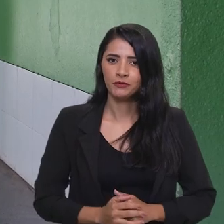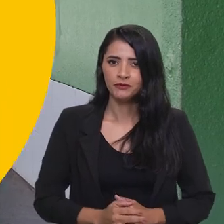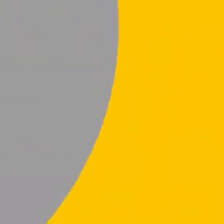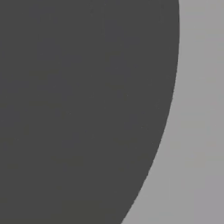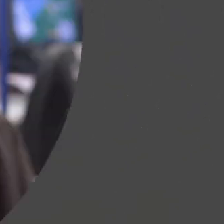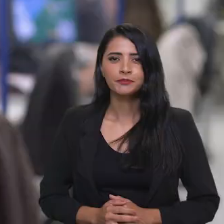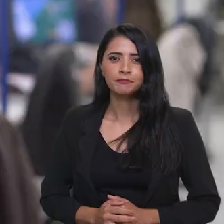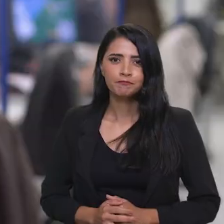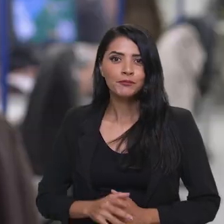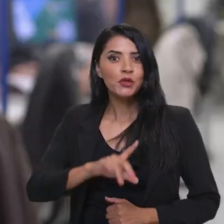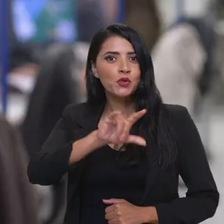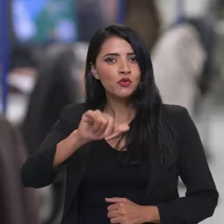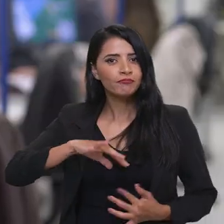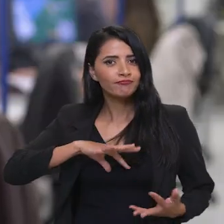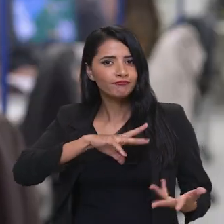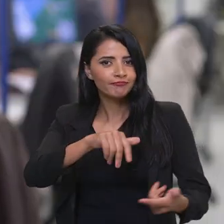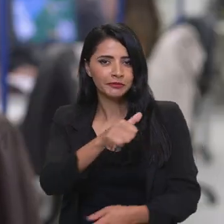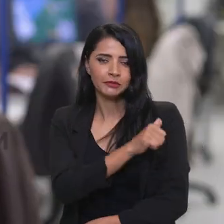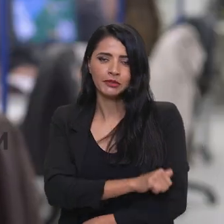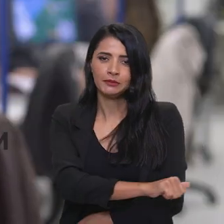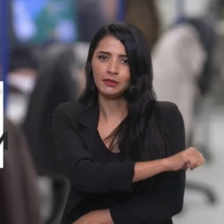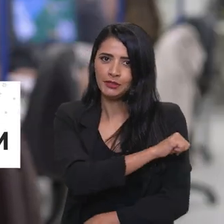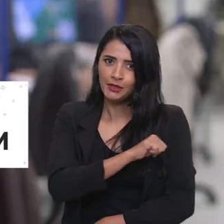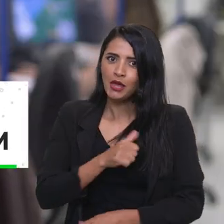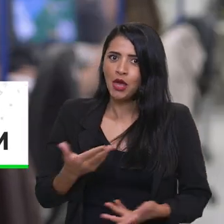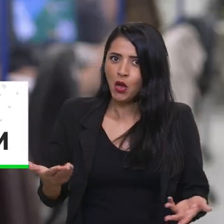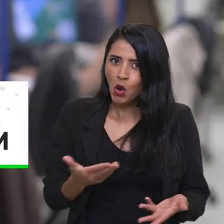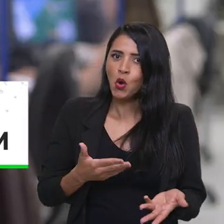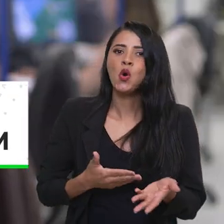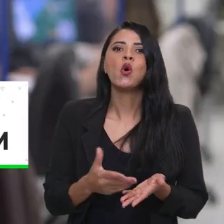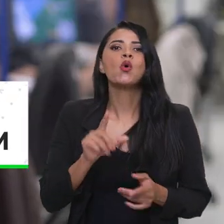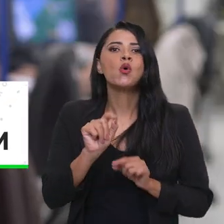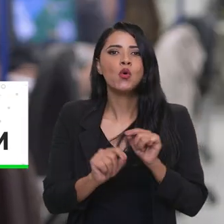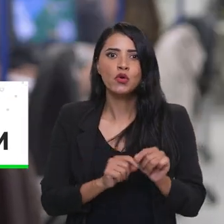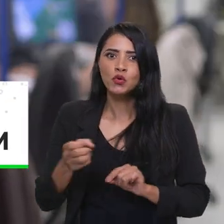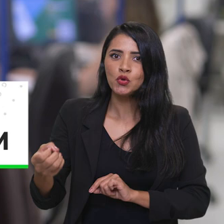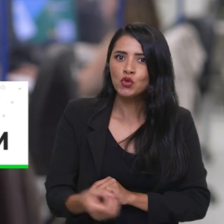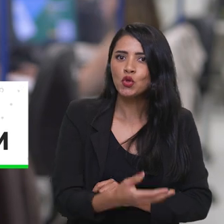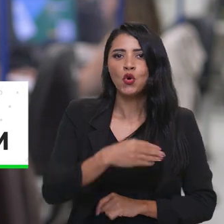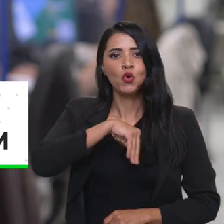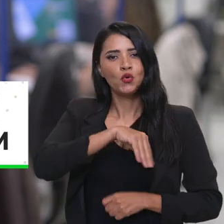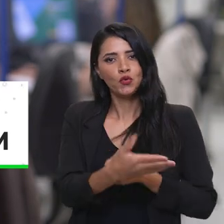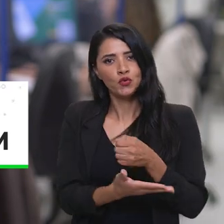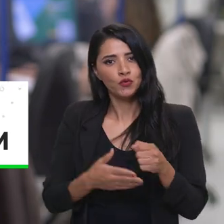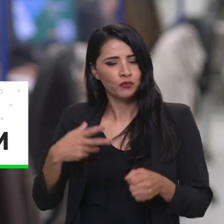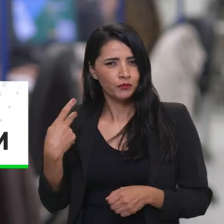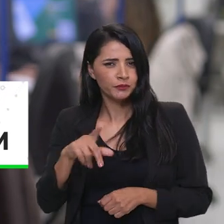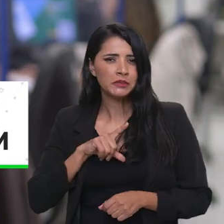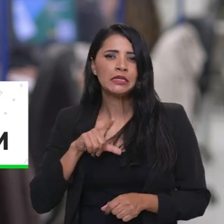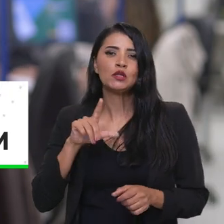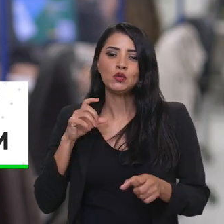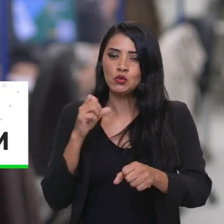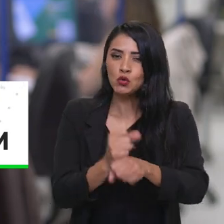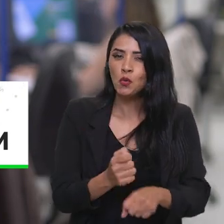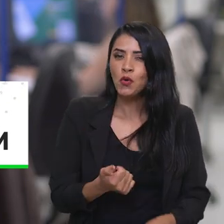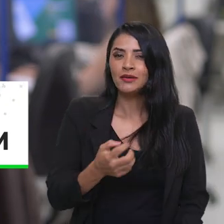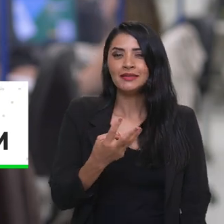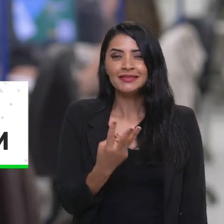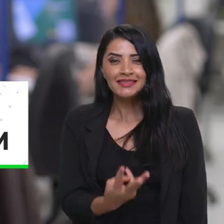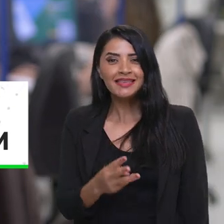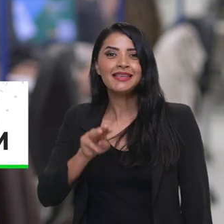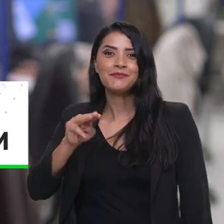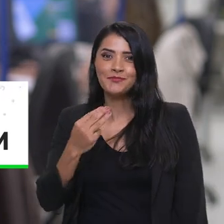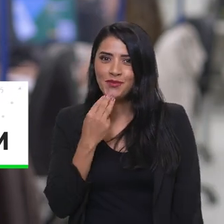reais. E no Dia Internacional da Enfermagem, entra em vigor o novo piso da categoria, que conta com quase 3